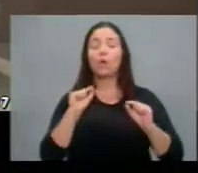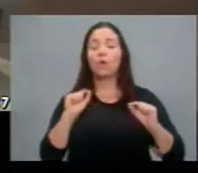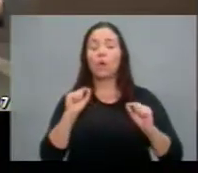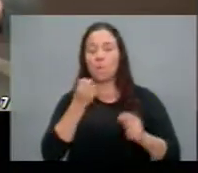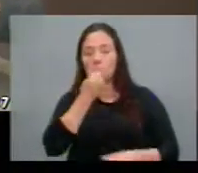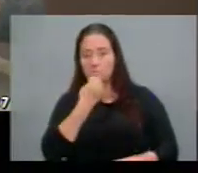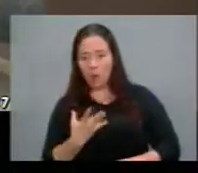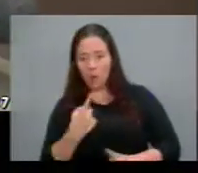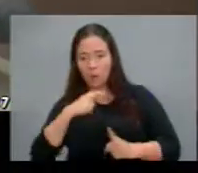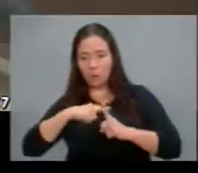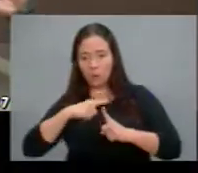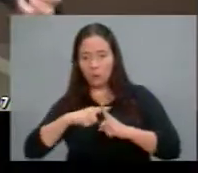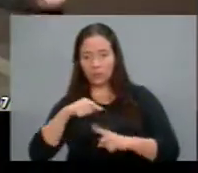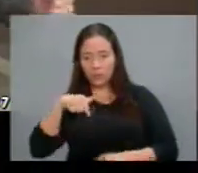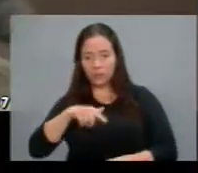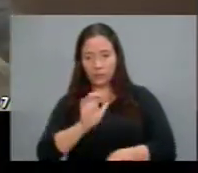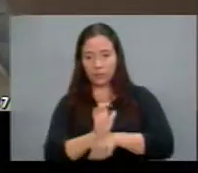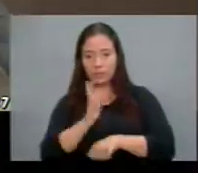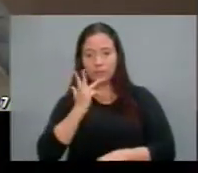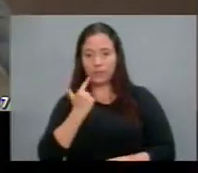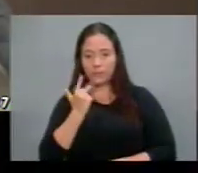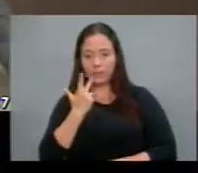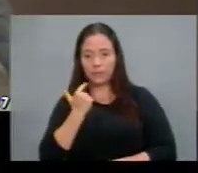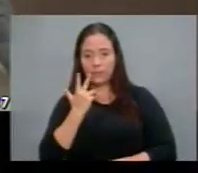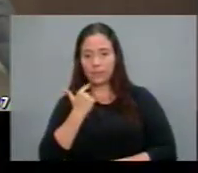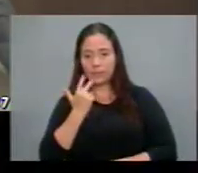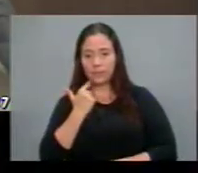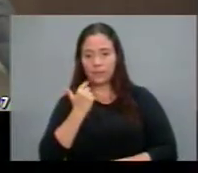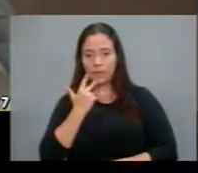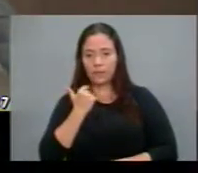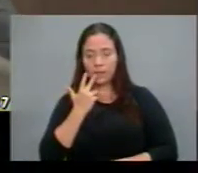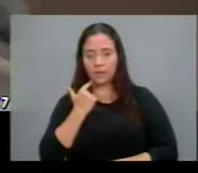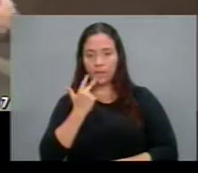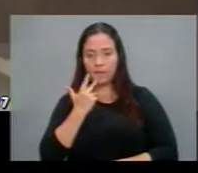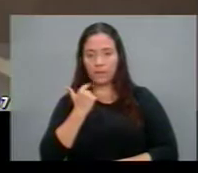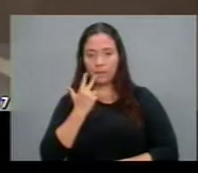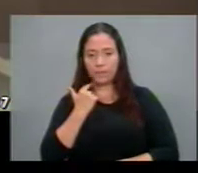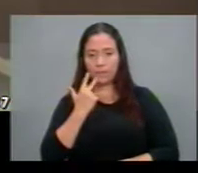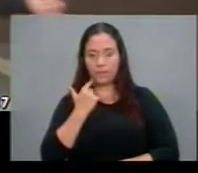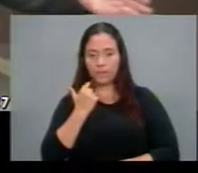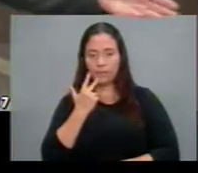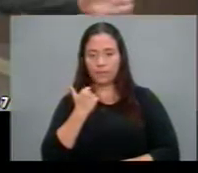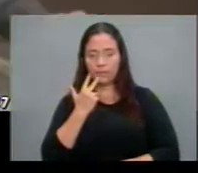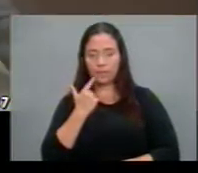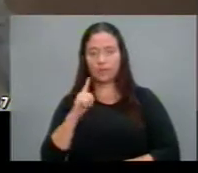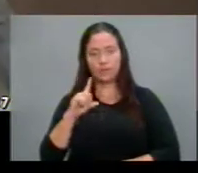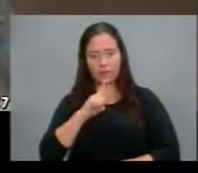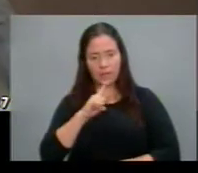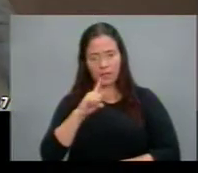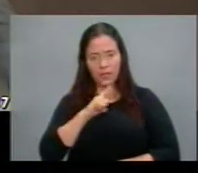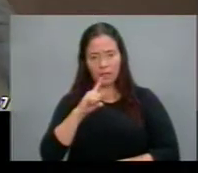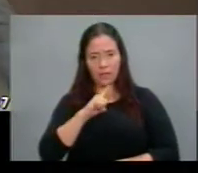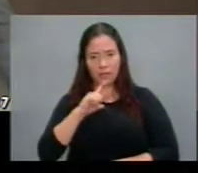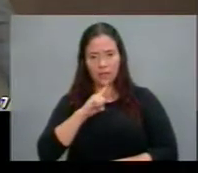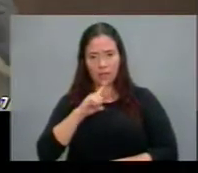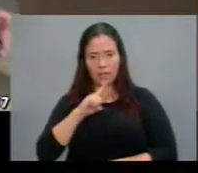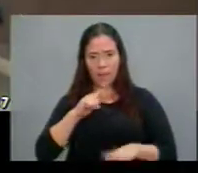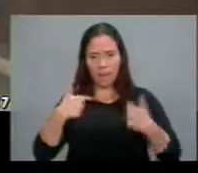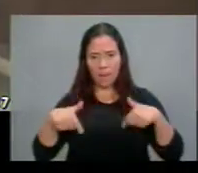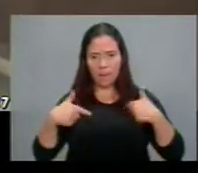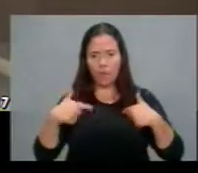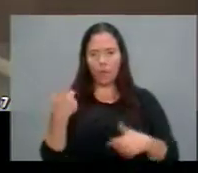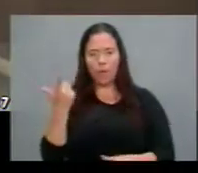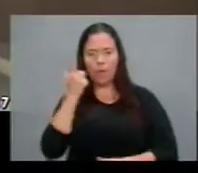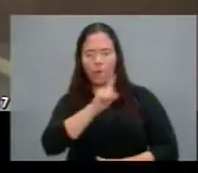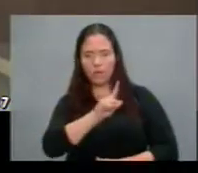será que eles estão mantendo de fato uma cadeia produtiva de empregos